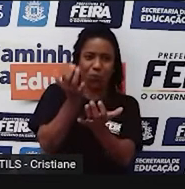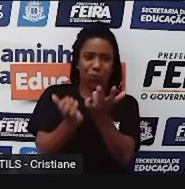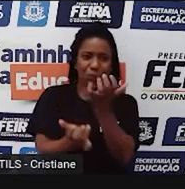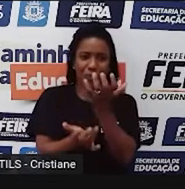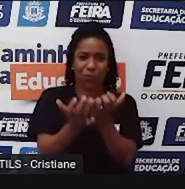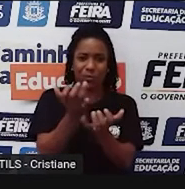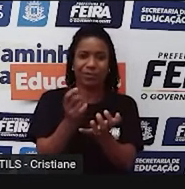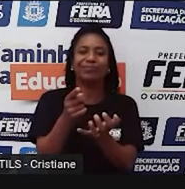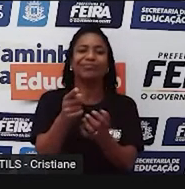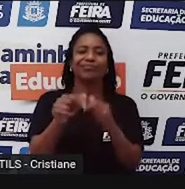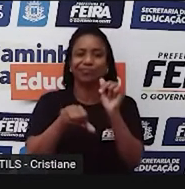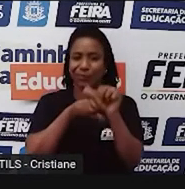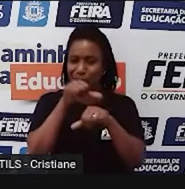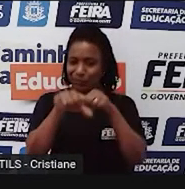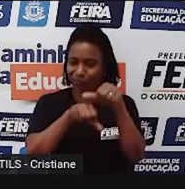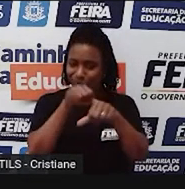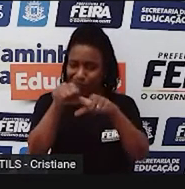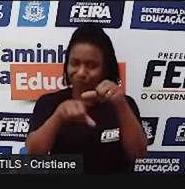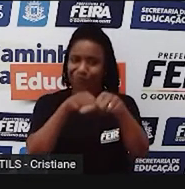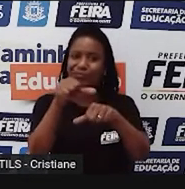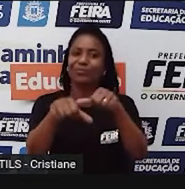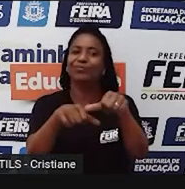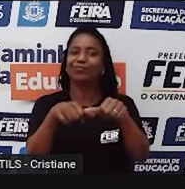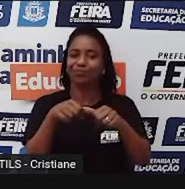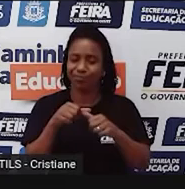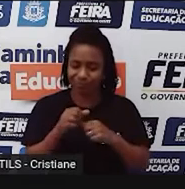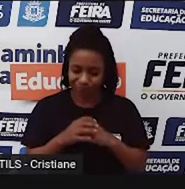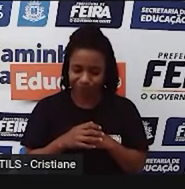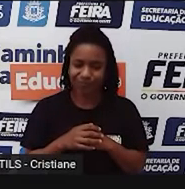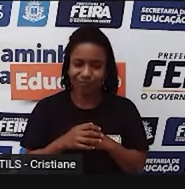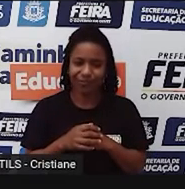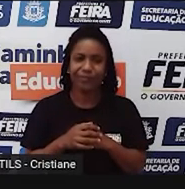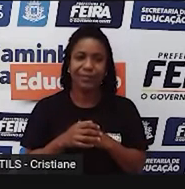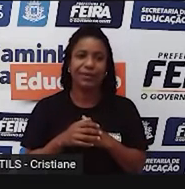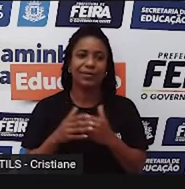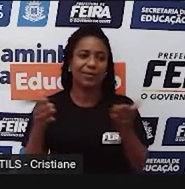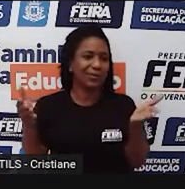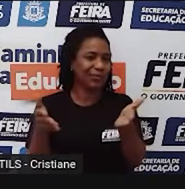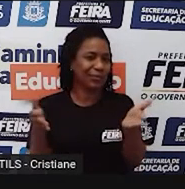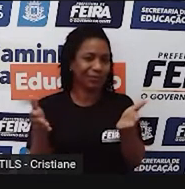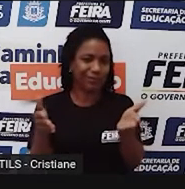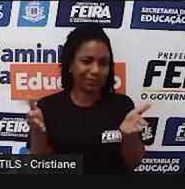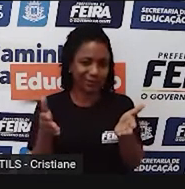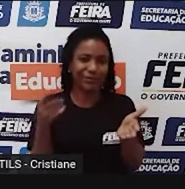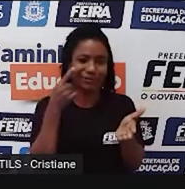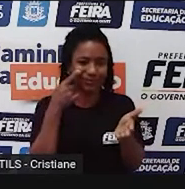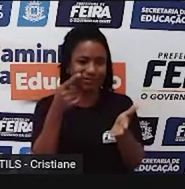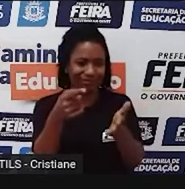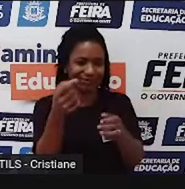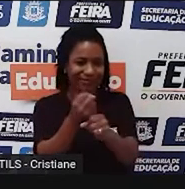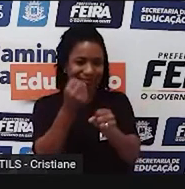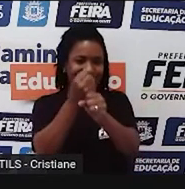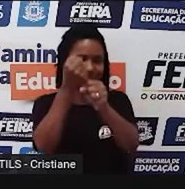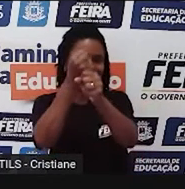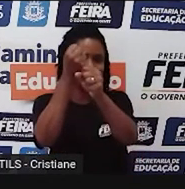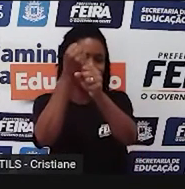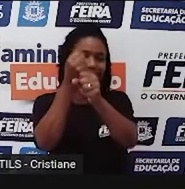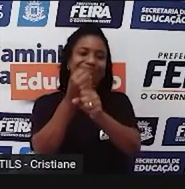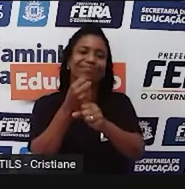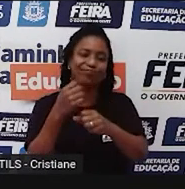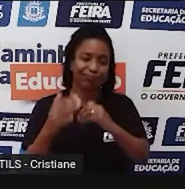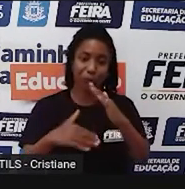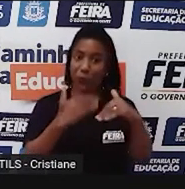a gente já vem modificando muitas coisas até chegar nessa parte aí das construções, já bastante